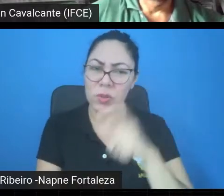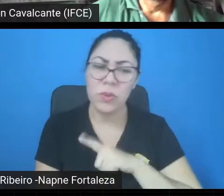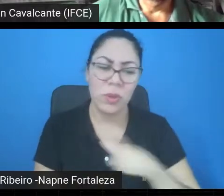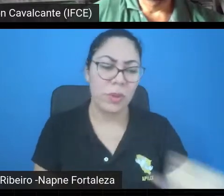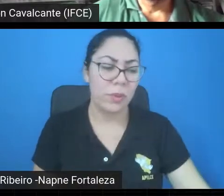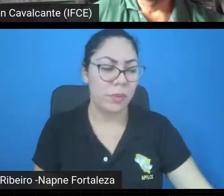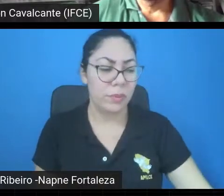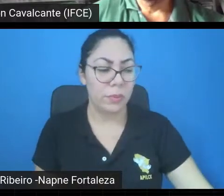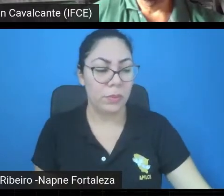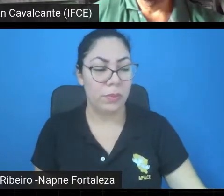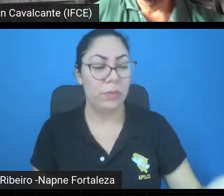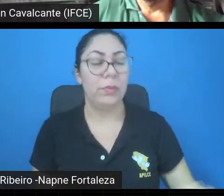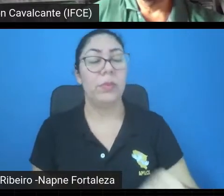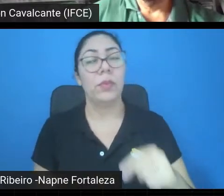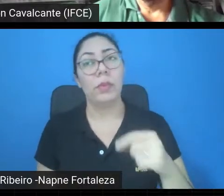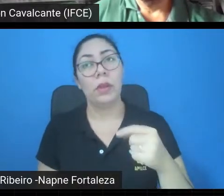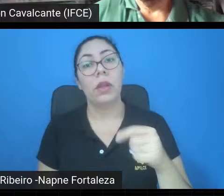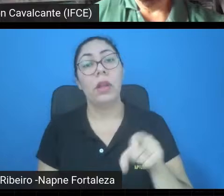Pelotas e Rio Grande,